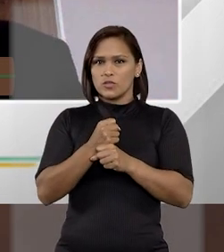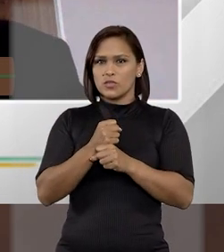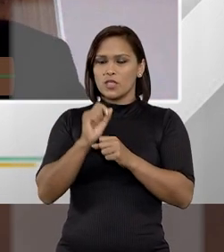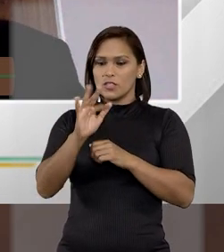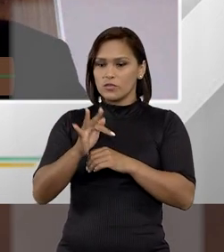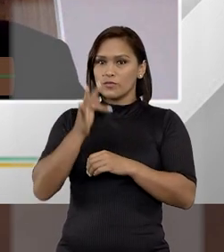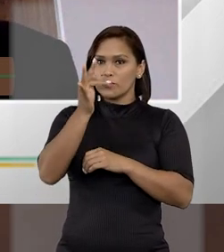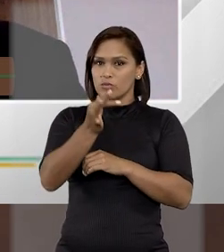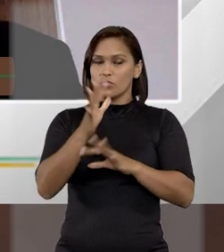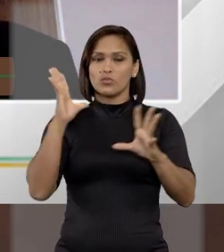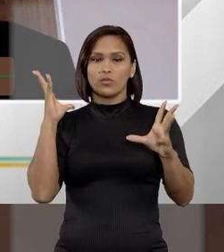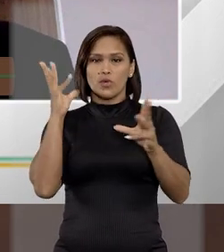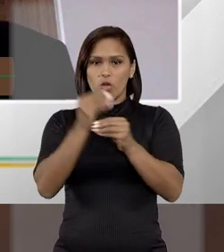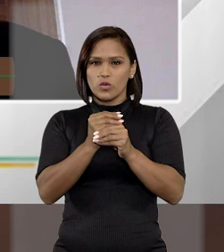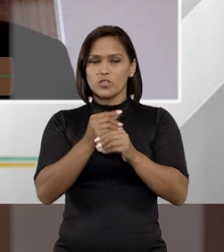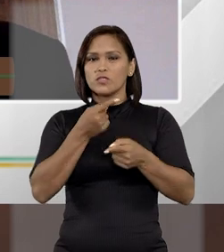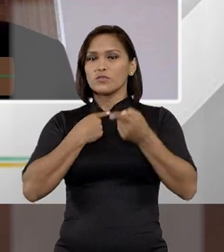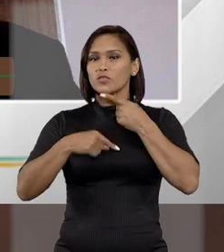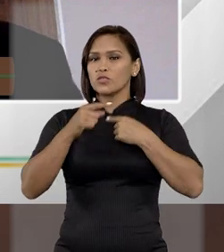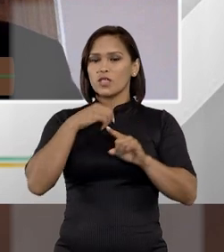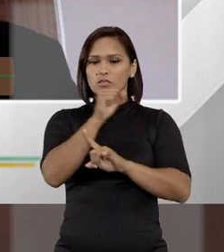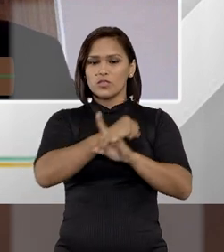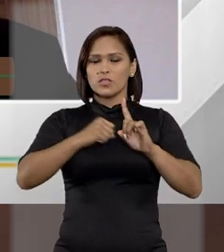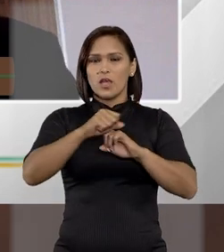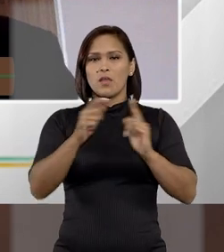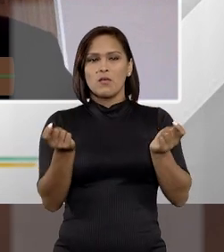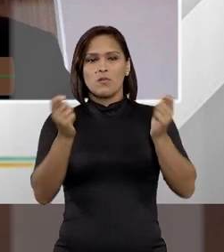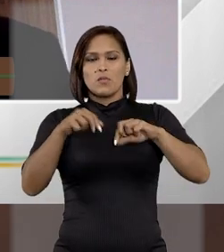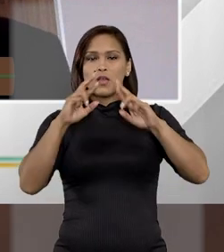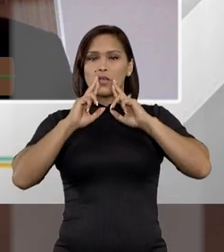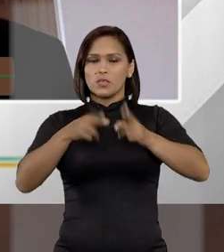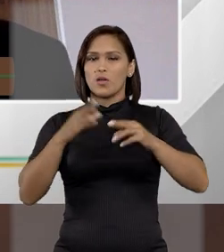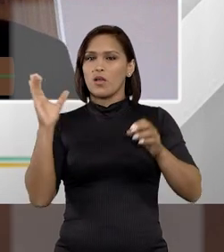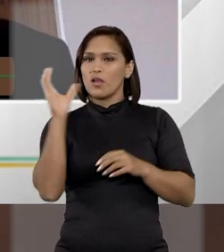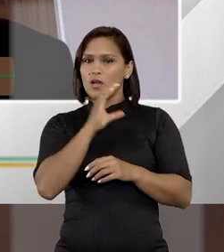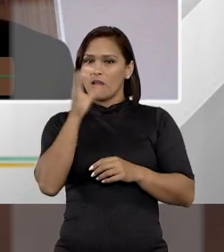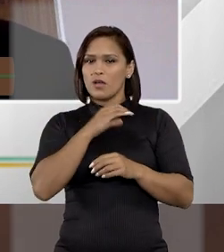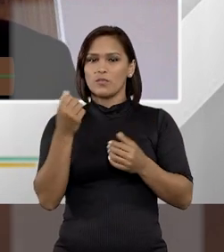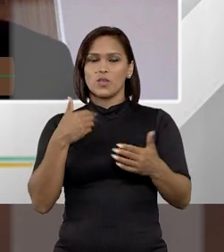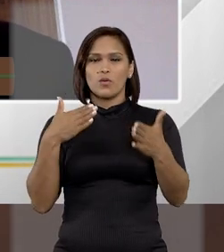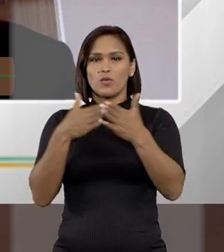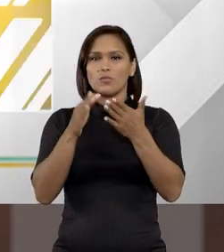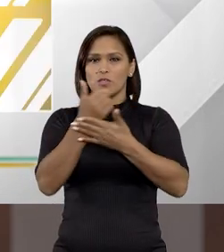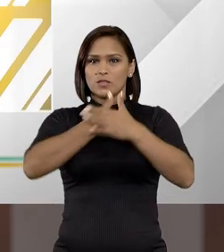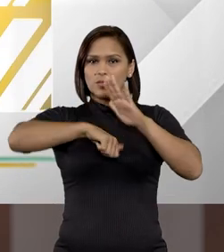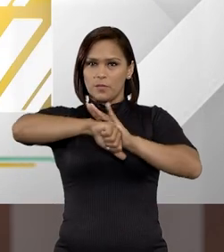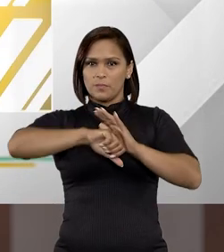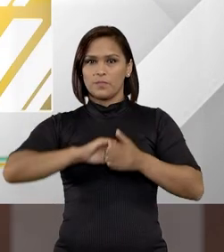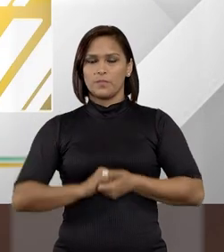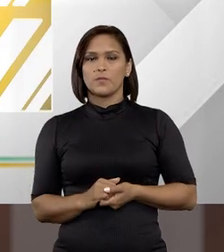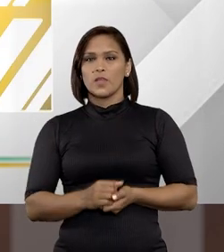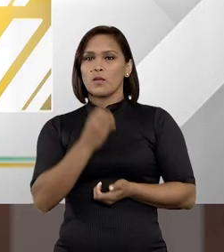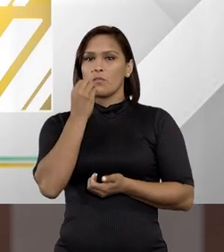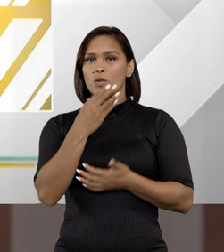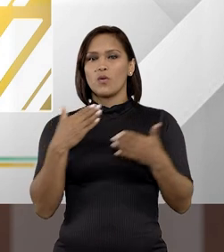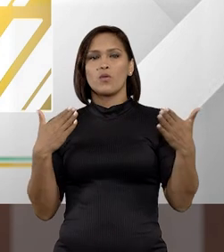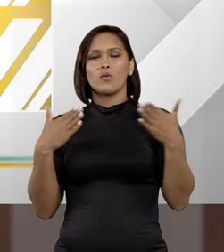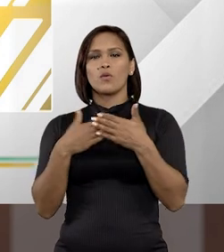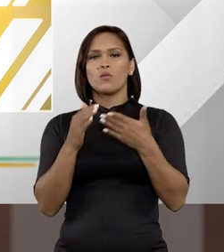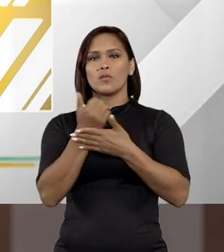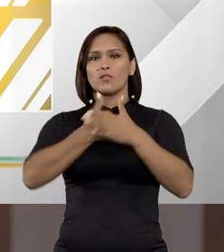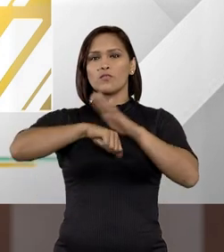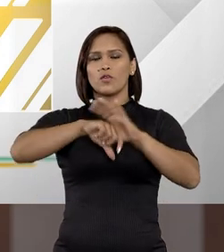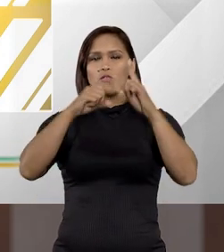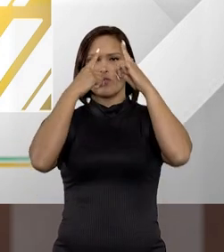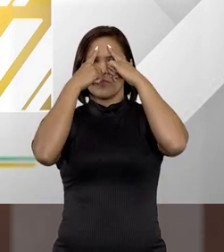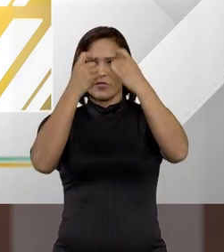vindouros, de concretizar os anseios da sociedade, dando uma resposta mais efetiva aí no combate à criminalidade. Bom, quanto ao combate